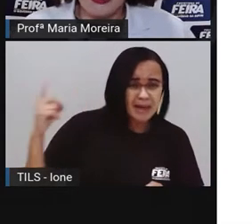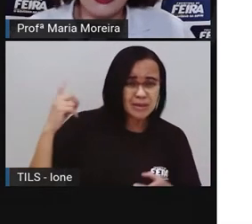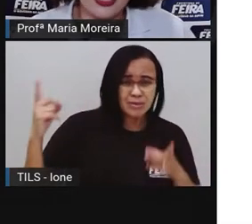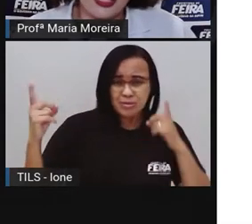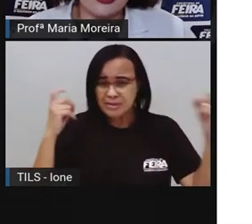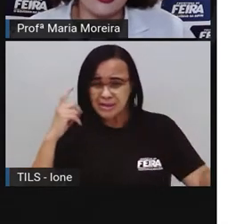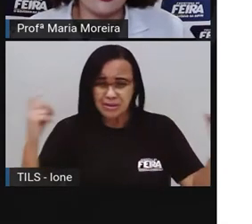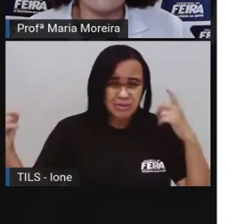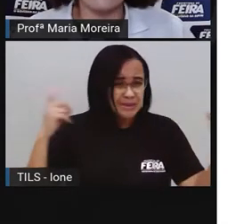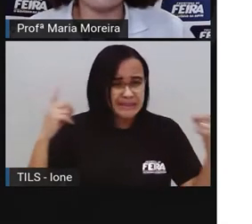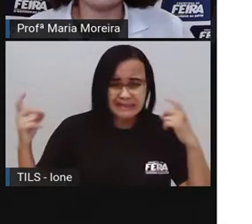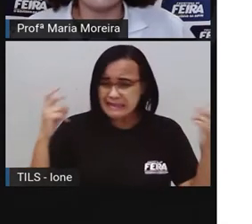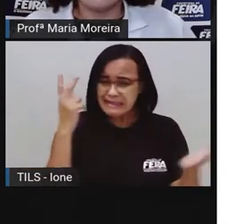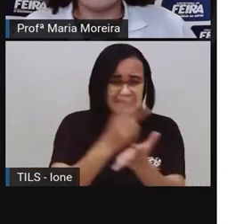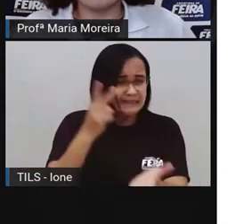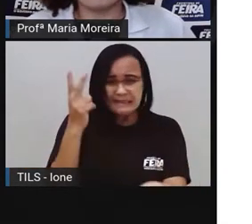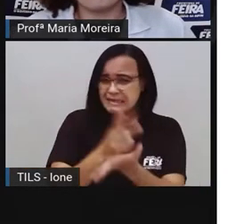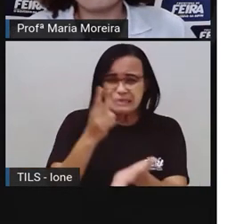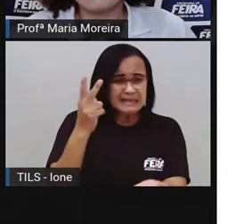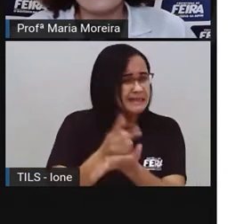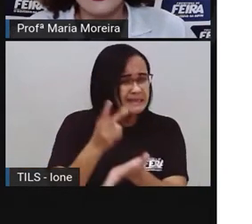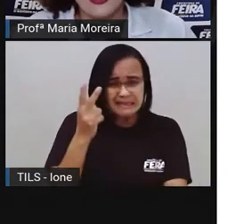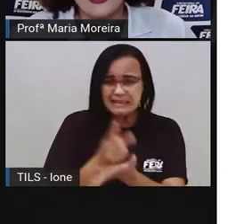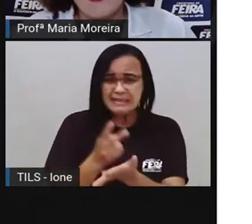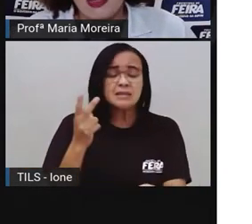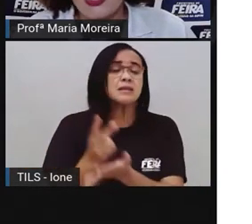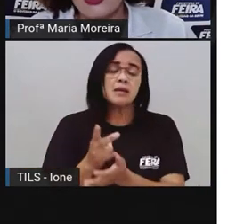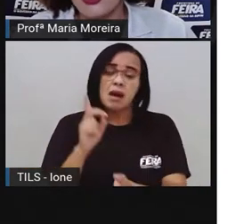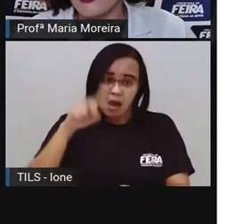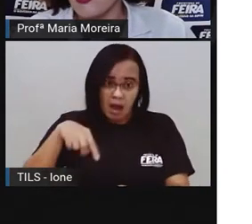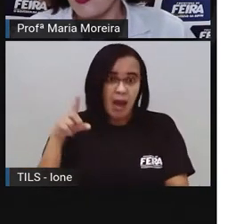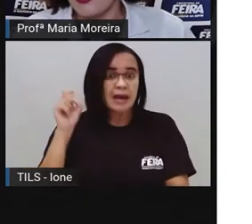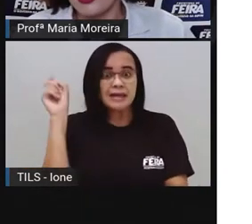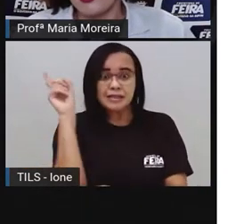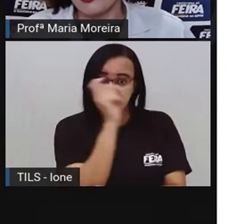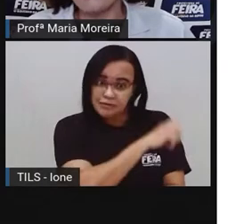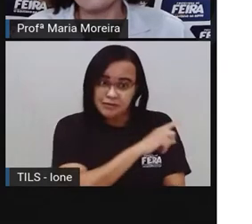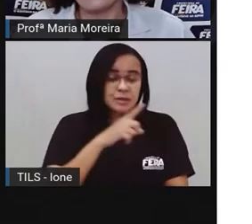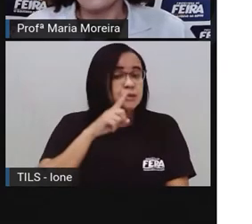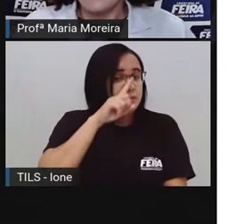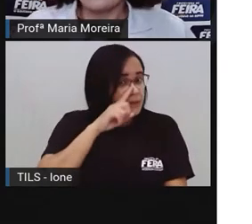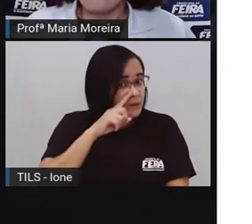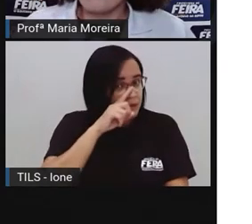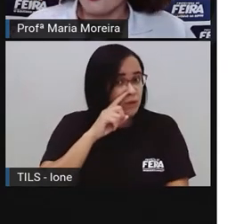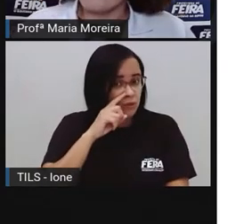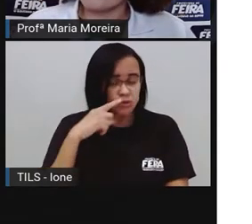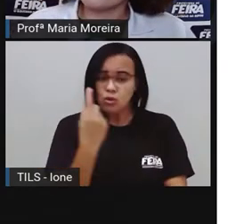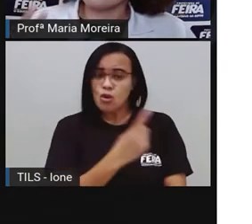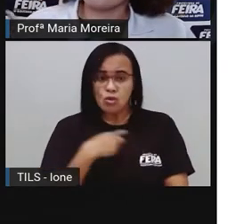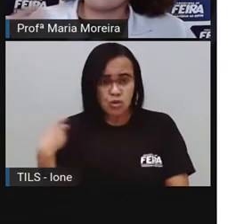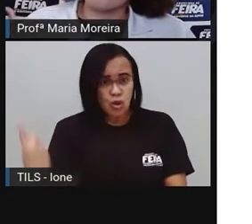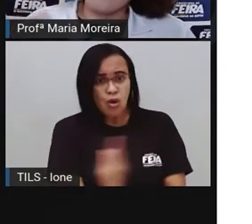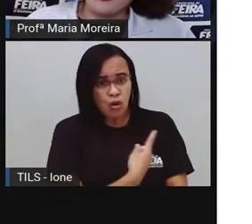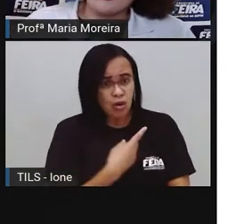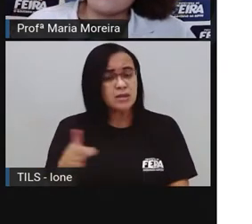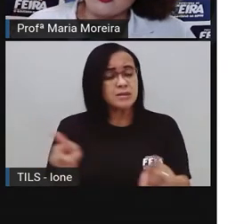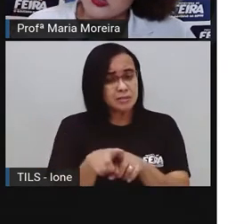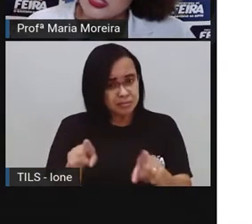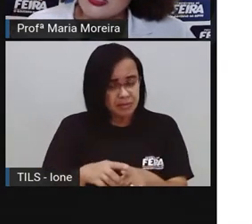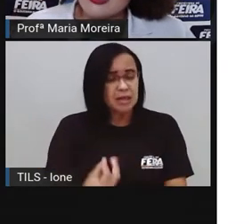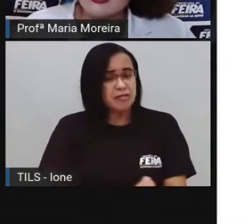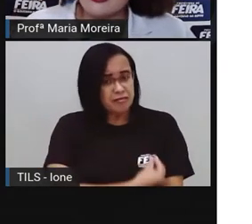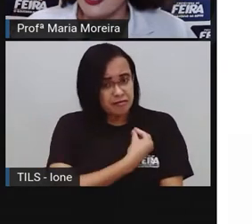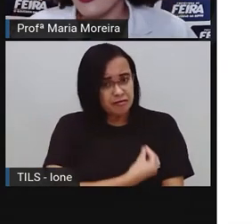eu e vocês aí, nós convivemos diariamente, gente, com a poluição sonora. Até porque a Pró citou aqui várias